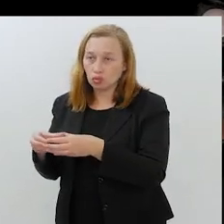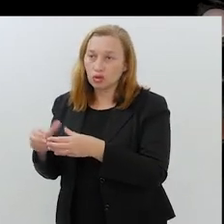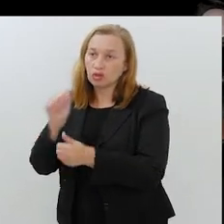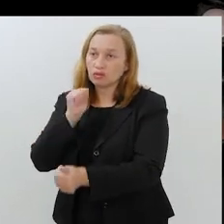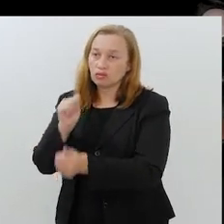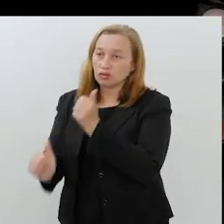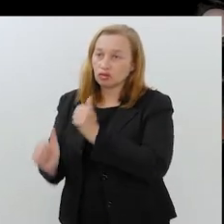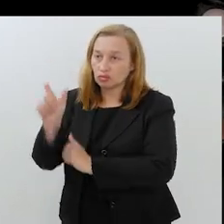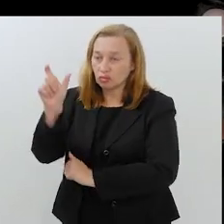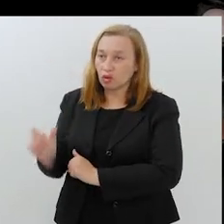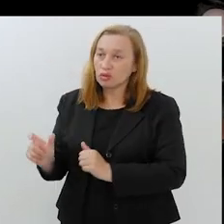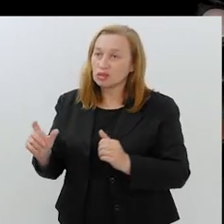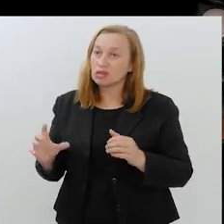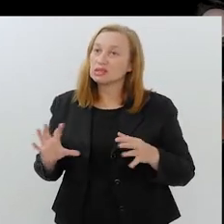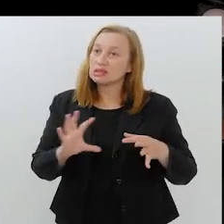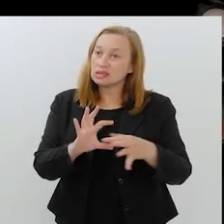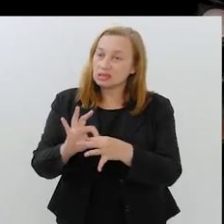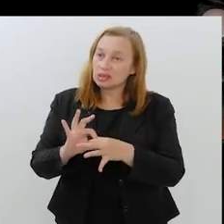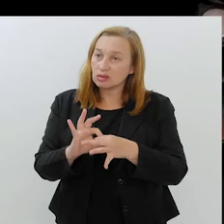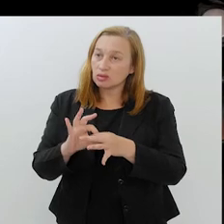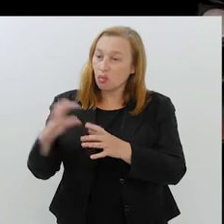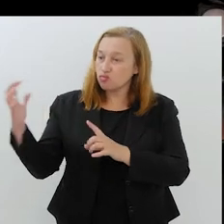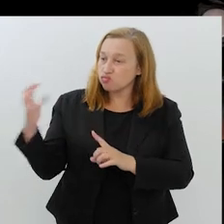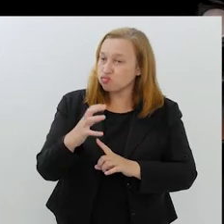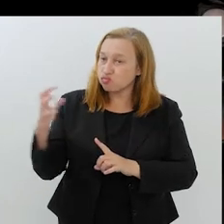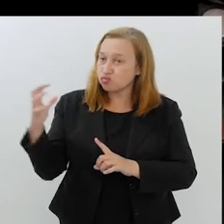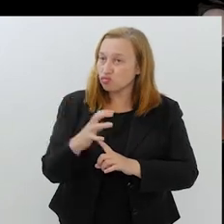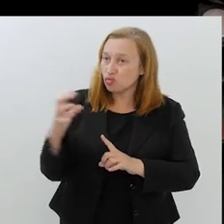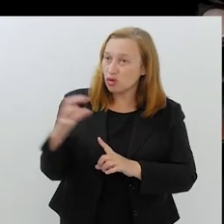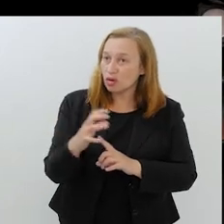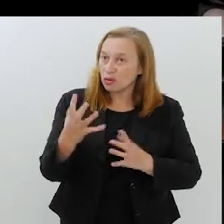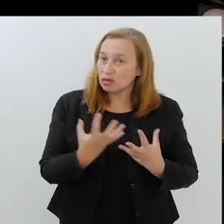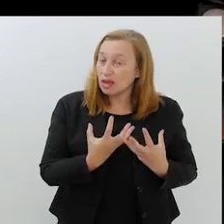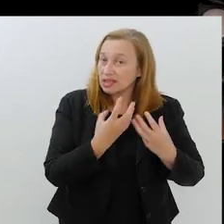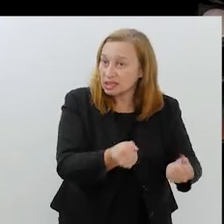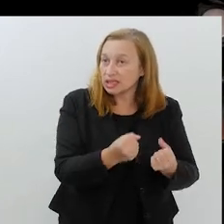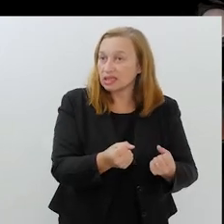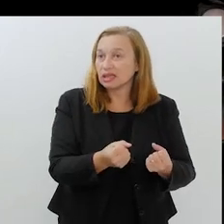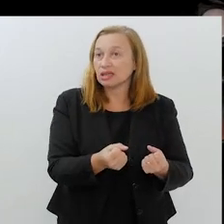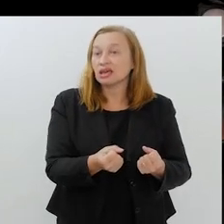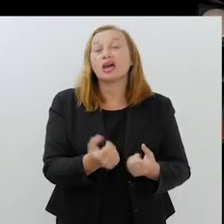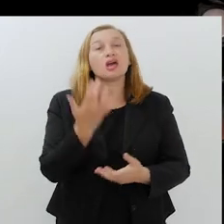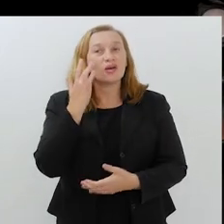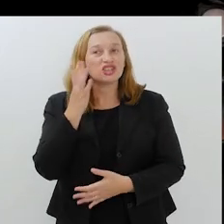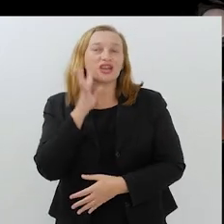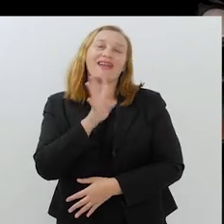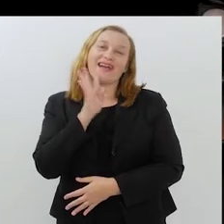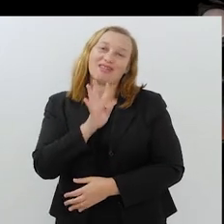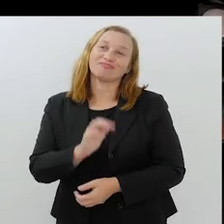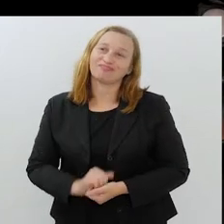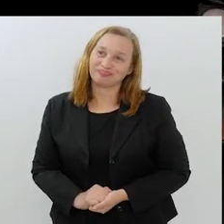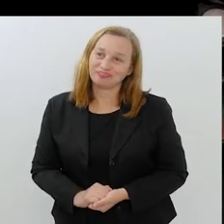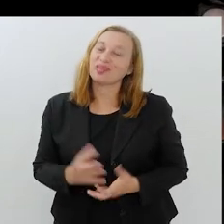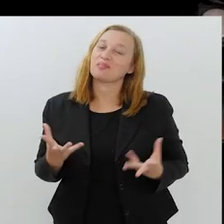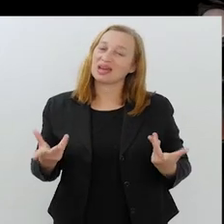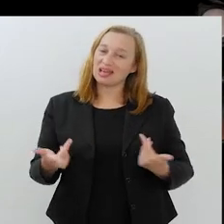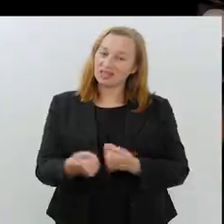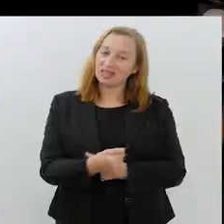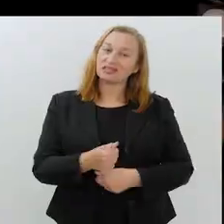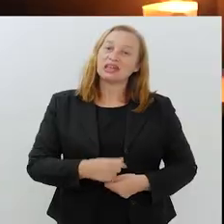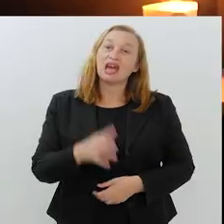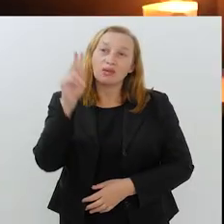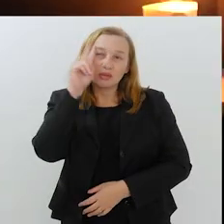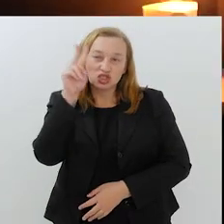se uniram para fazer a pressão para que fosse aceita daquela forma. E eu achei aquilo muito legal.